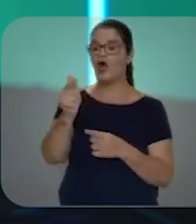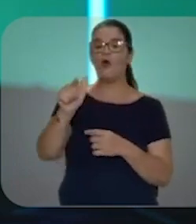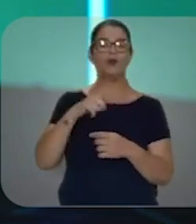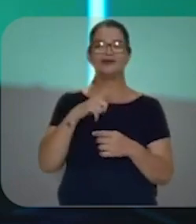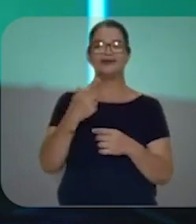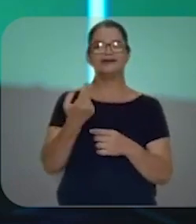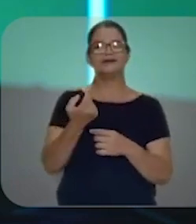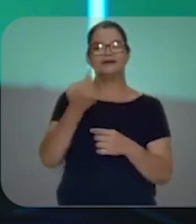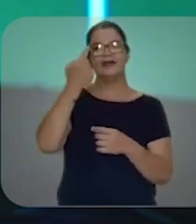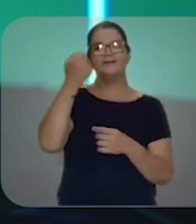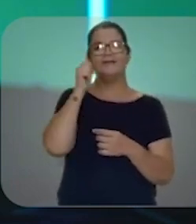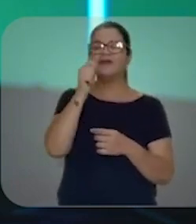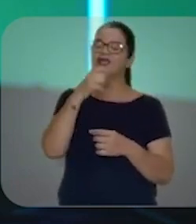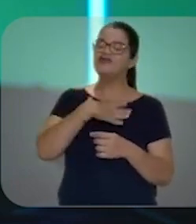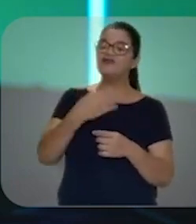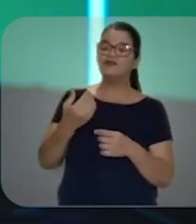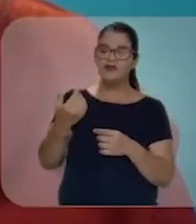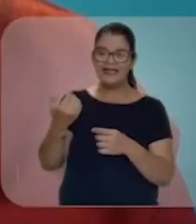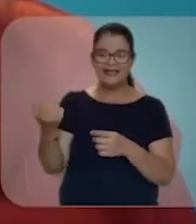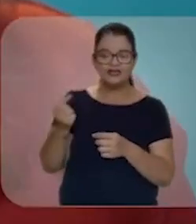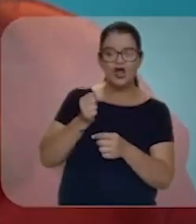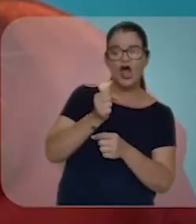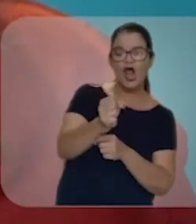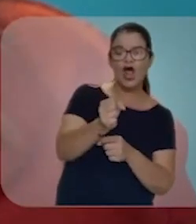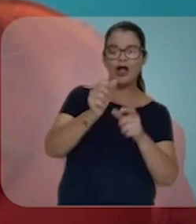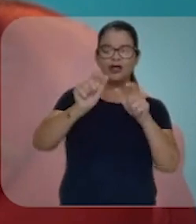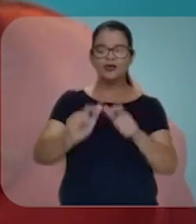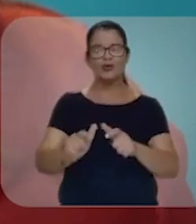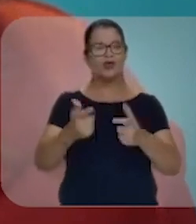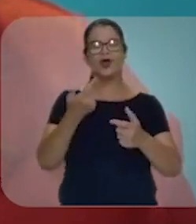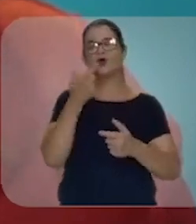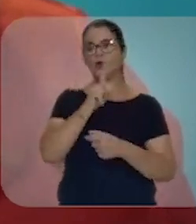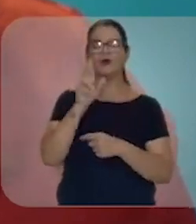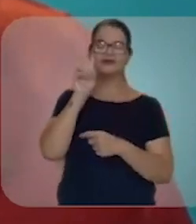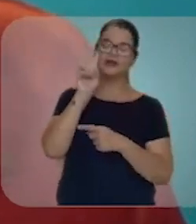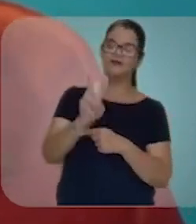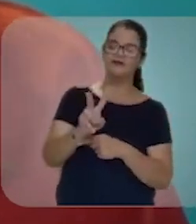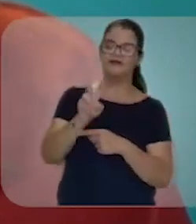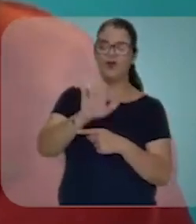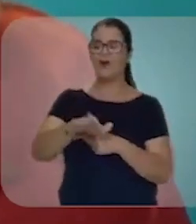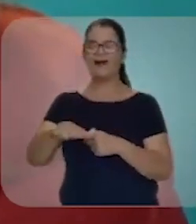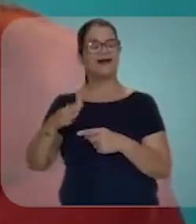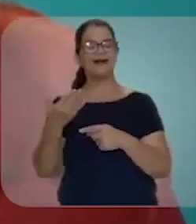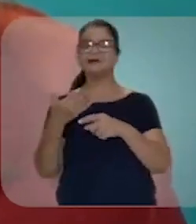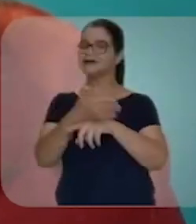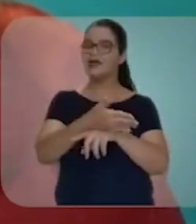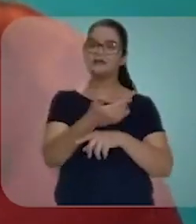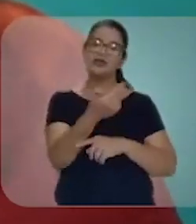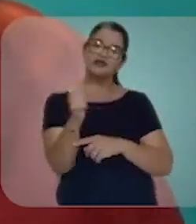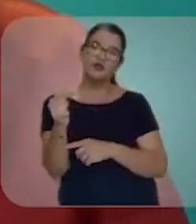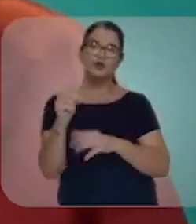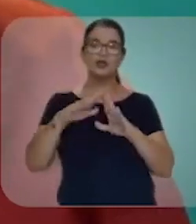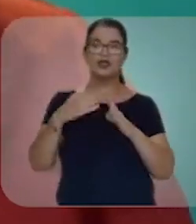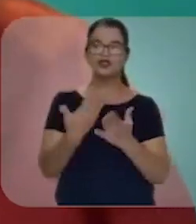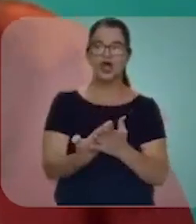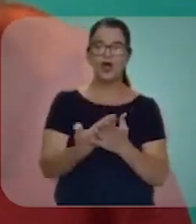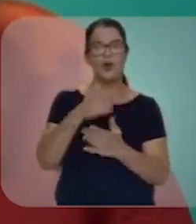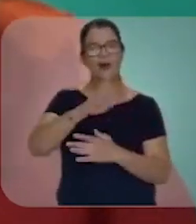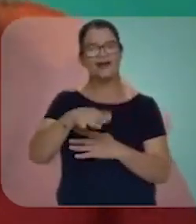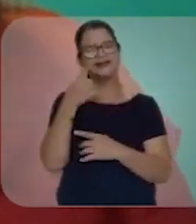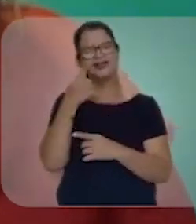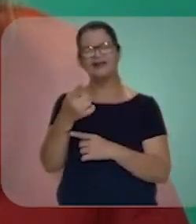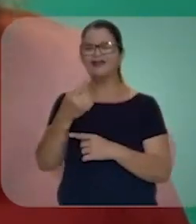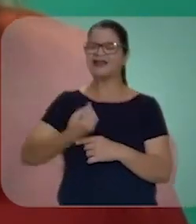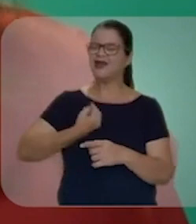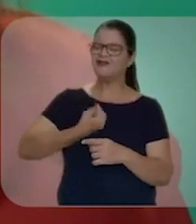colocar minhas filhas no lugar delas. Eu não consigo olhar para uma criança que está ali sem ter acesso à escola, uma criança que a gente